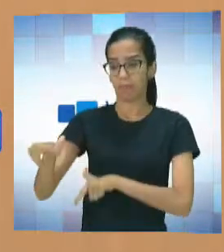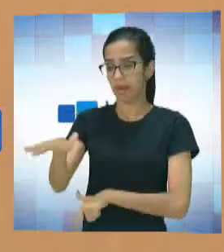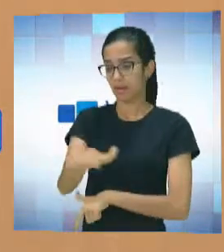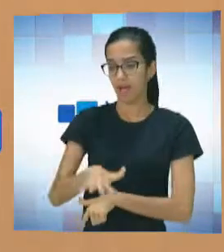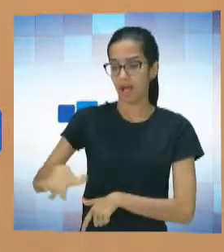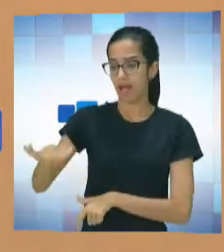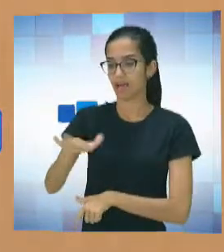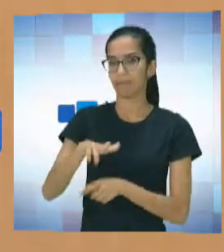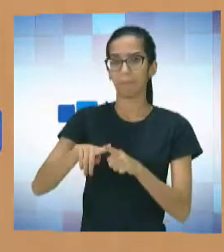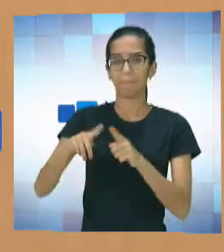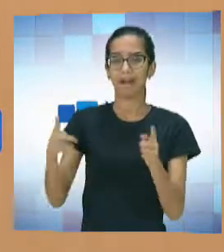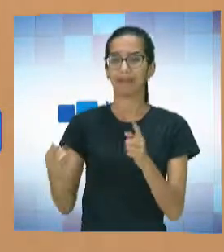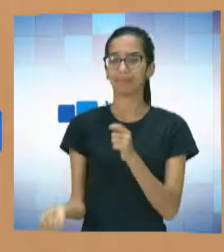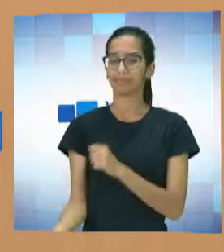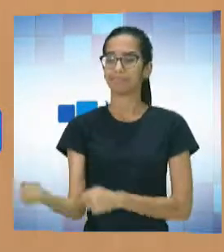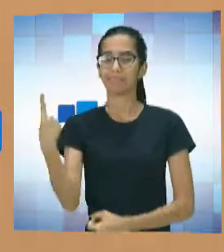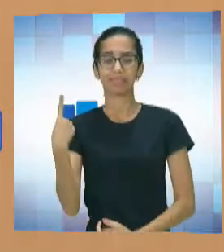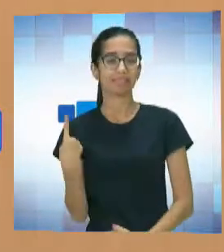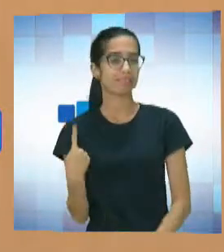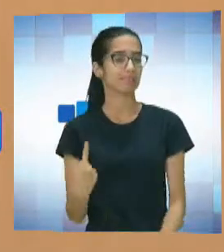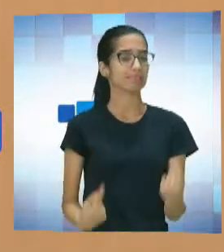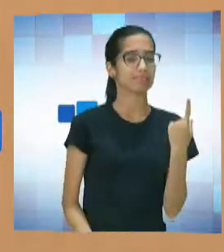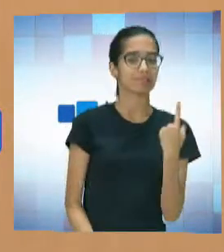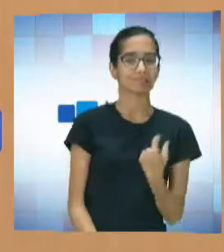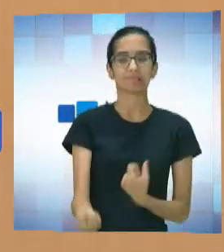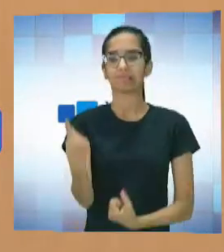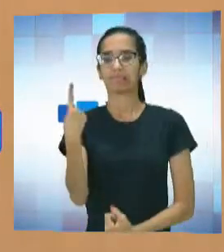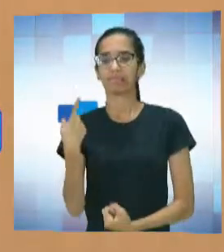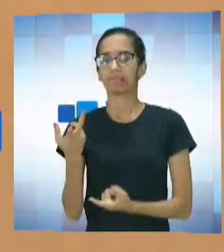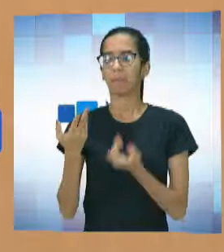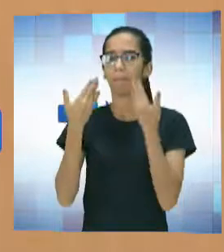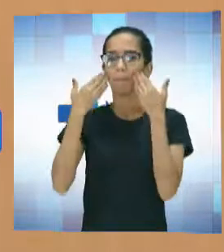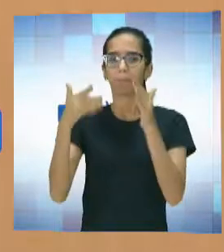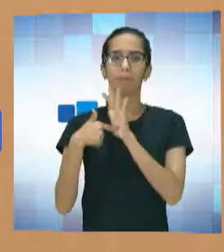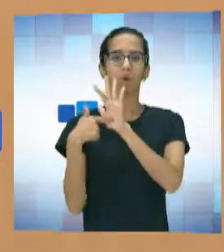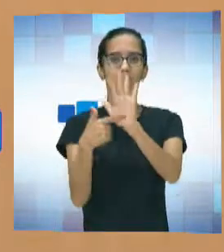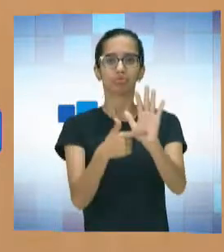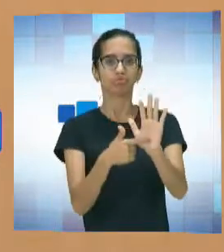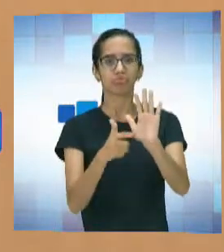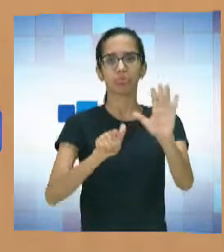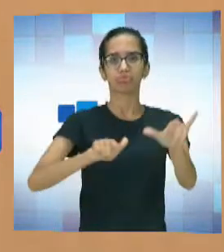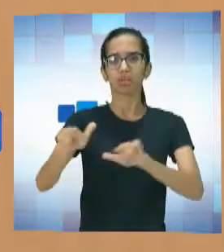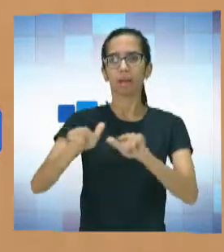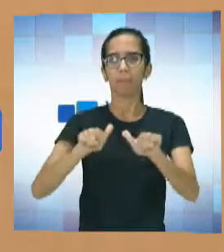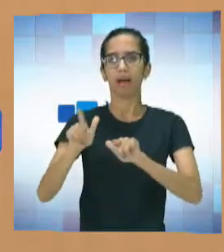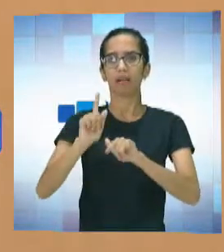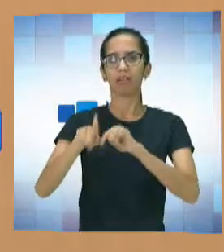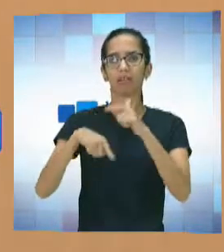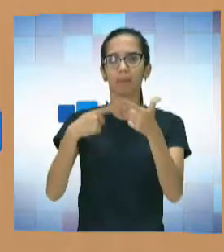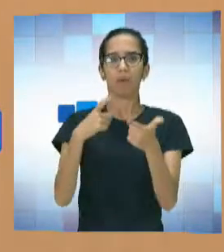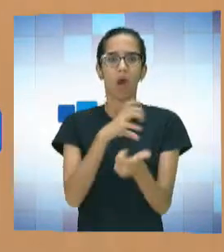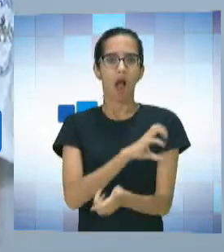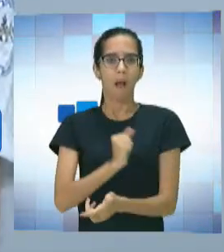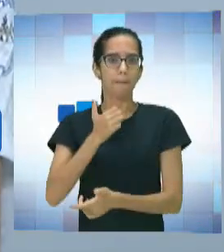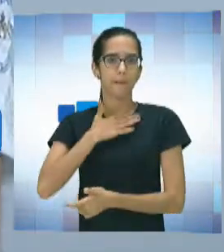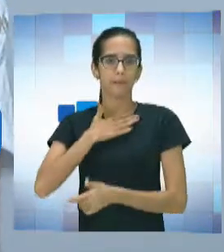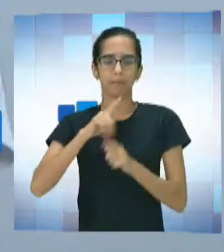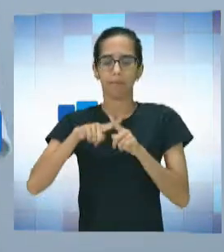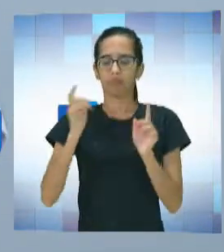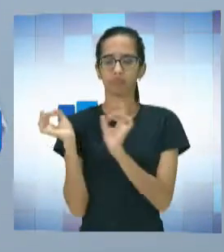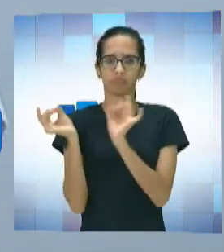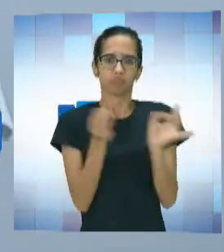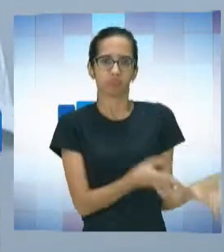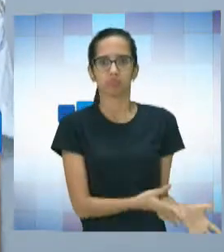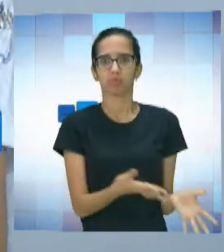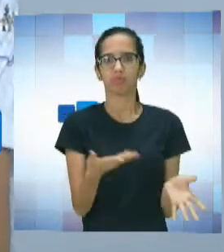mas aquele trabalho esporádico, né? Faz aqui o trabalho, apresentou para a mídia e, como dizia minha mãe, me love. É, e não continua, porque